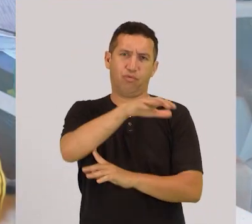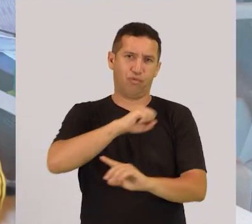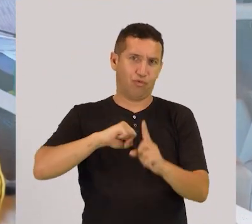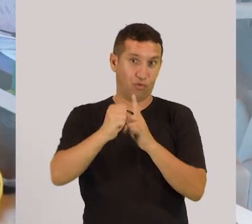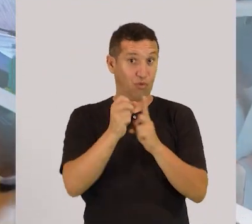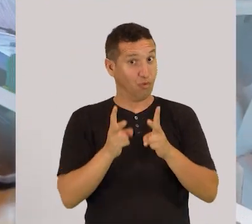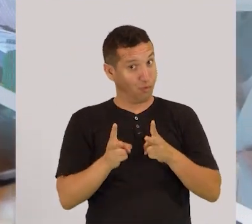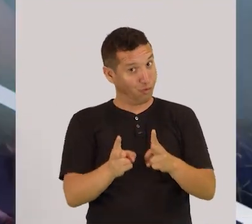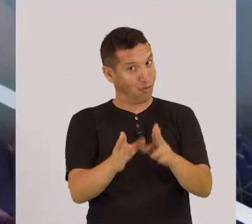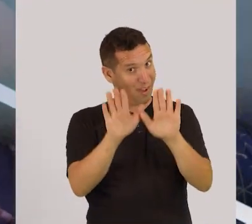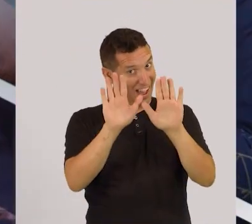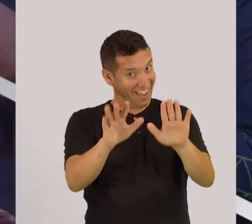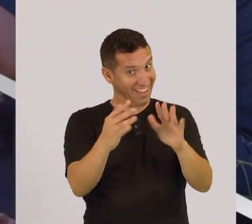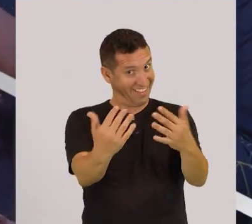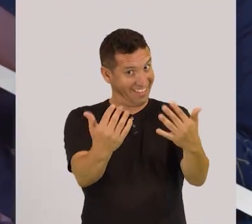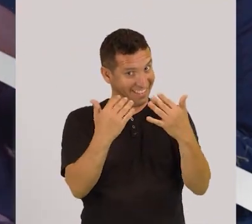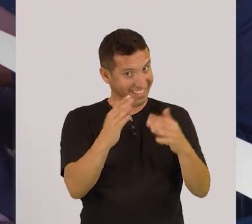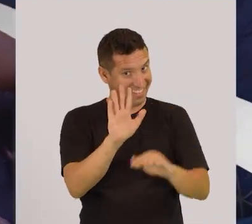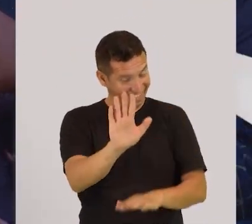cidadãos. Não sai daí!